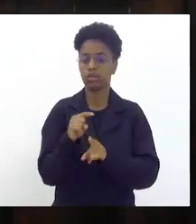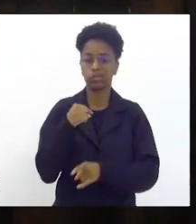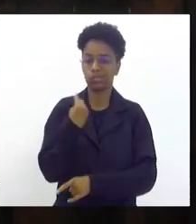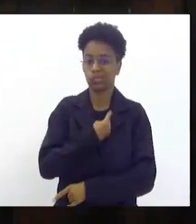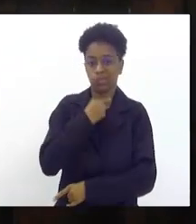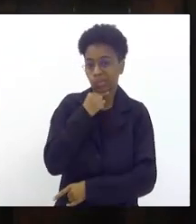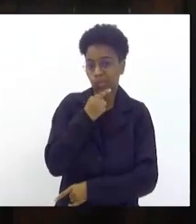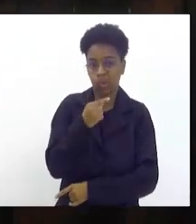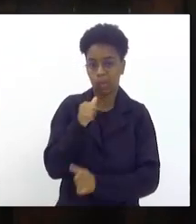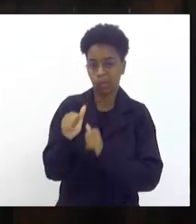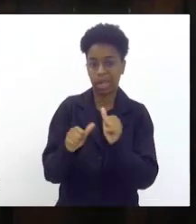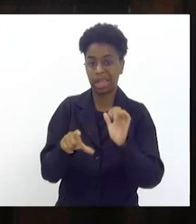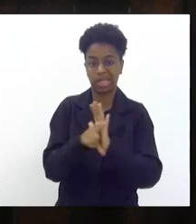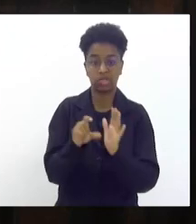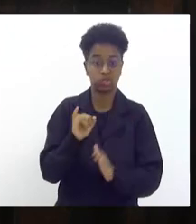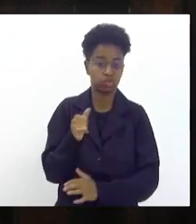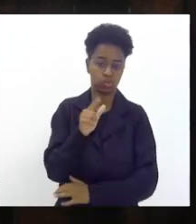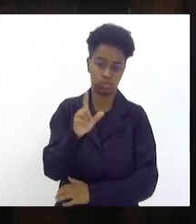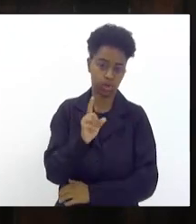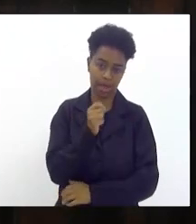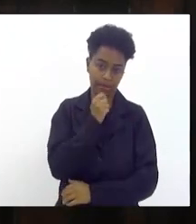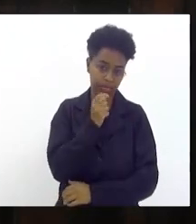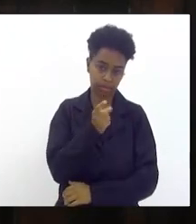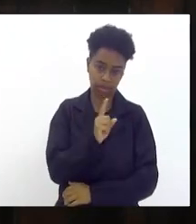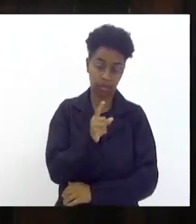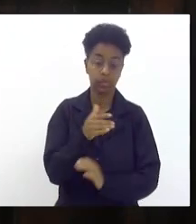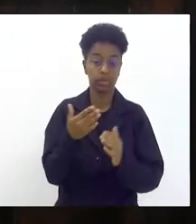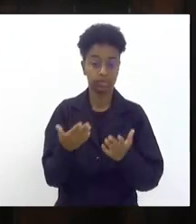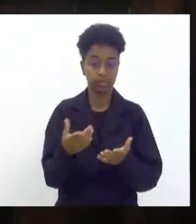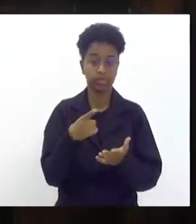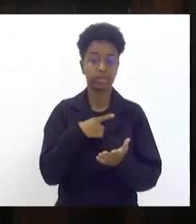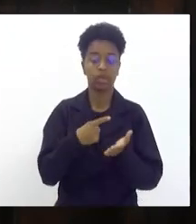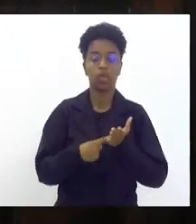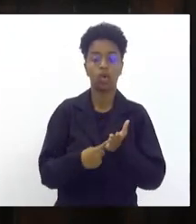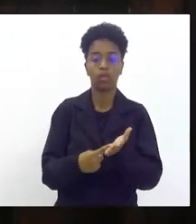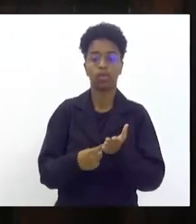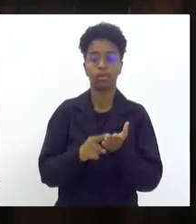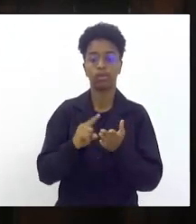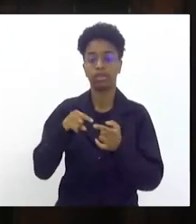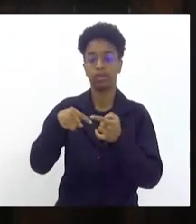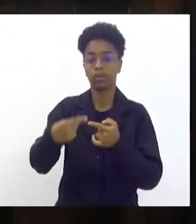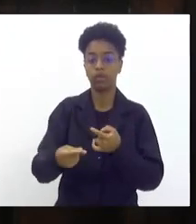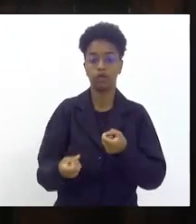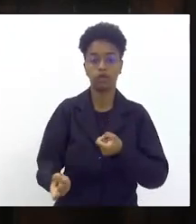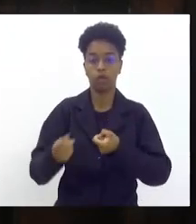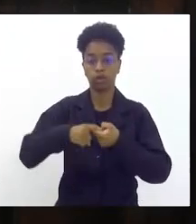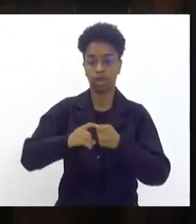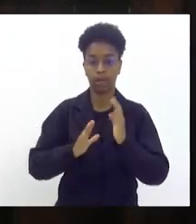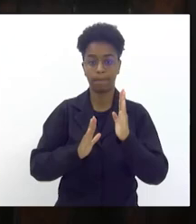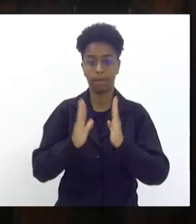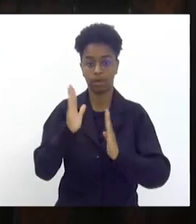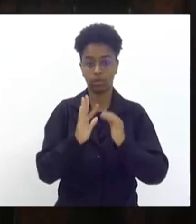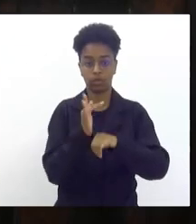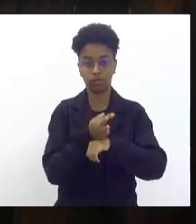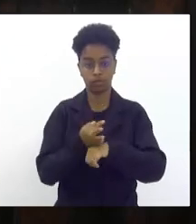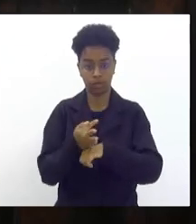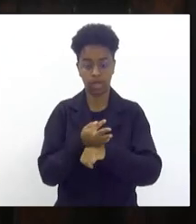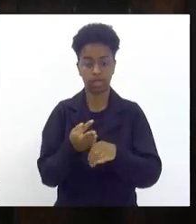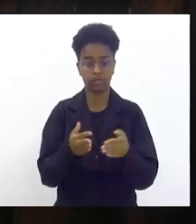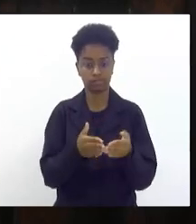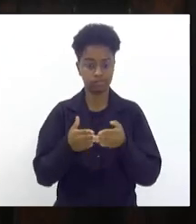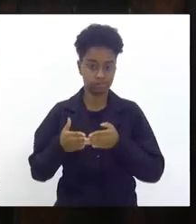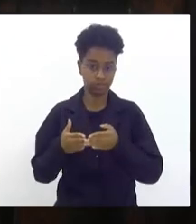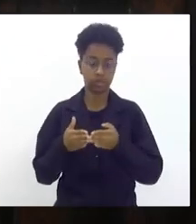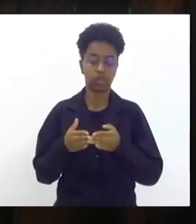transformá-la em lei em julho então fica aqui o compromisso de na retomada do recesso nas primeiras semanas de agosto que a gente